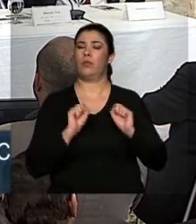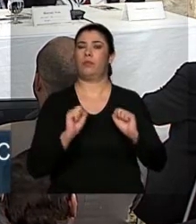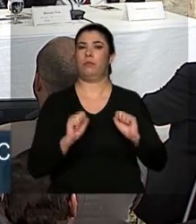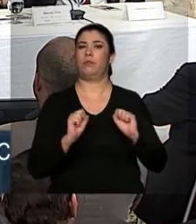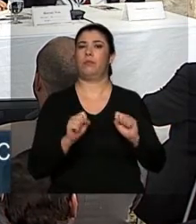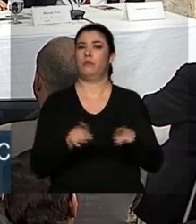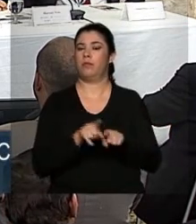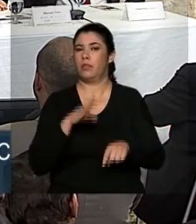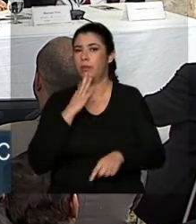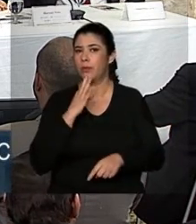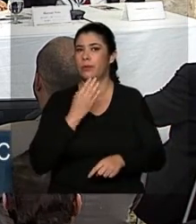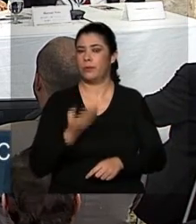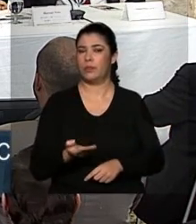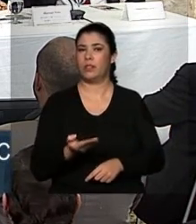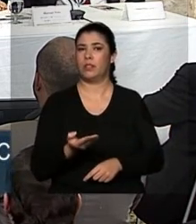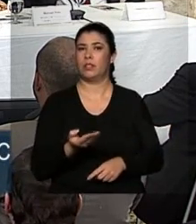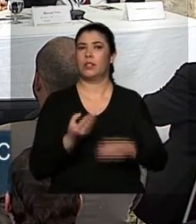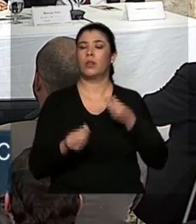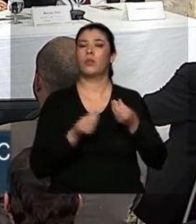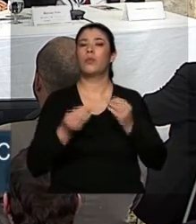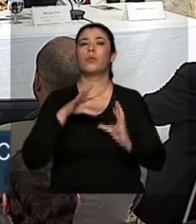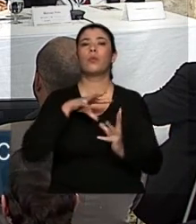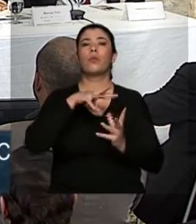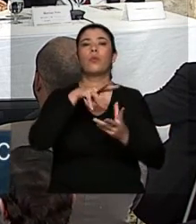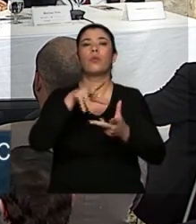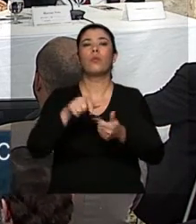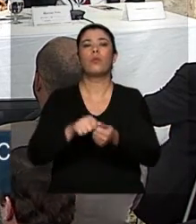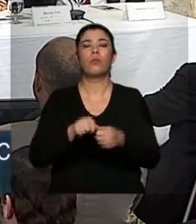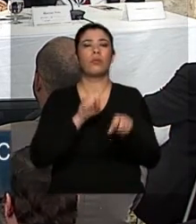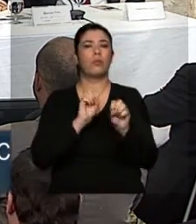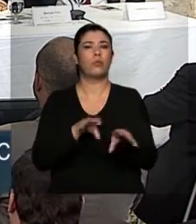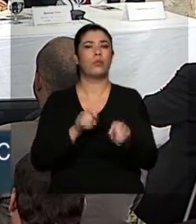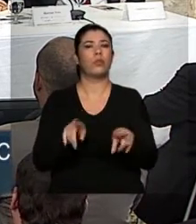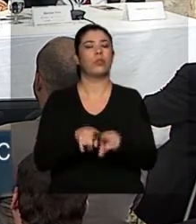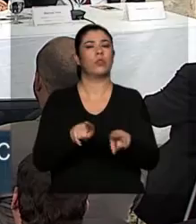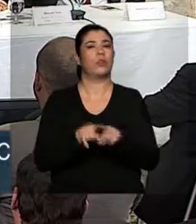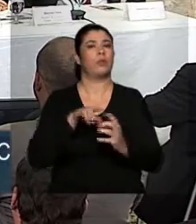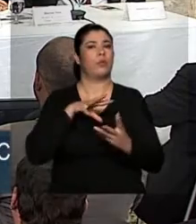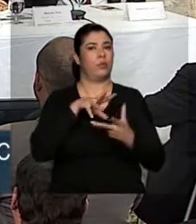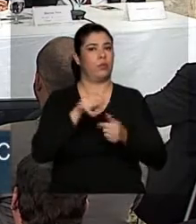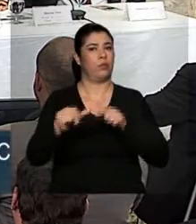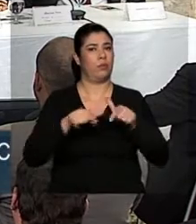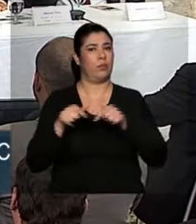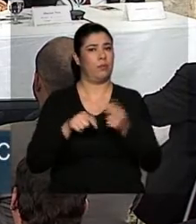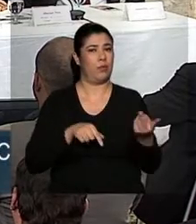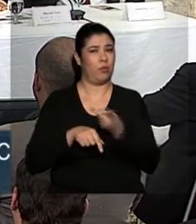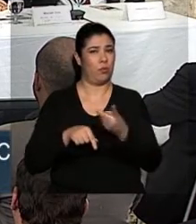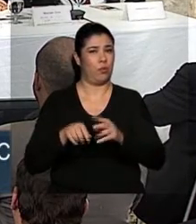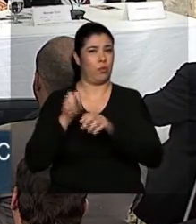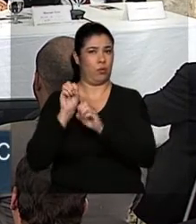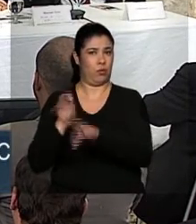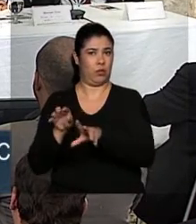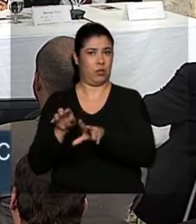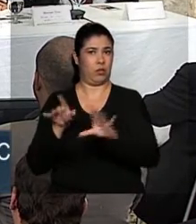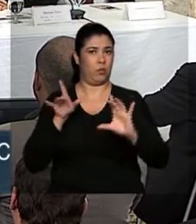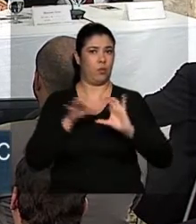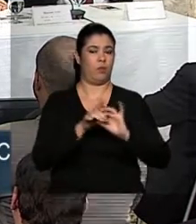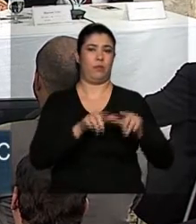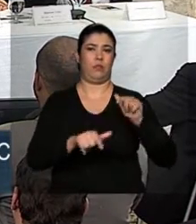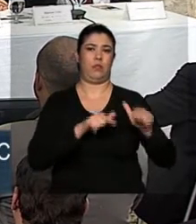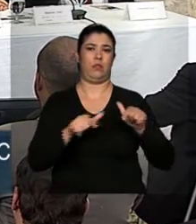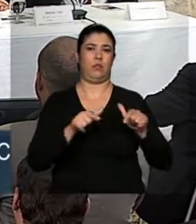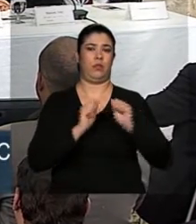conhecer o mundo da educação e o mundo do trabalho. Os dois têm que andar juntos. Portanto, eu